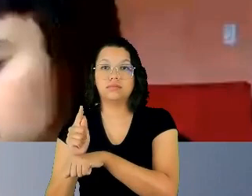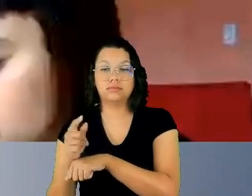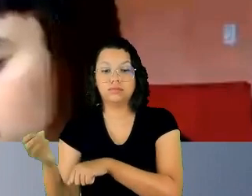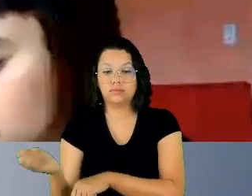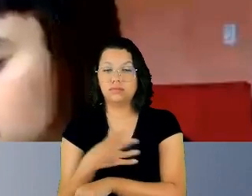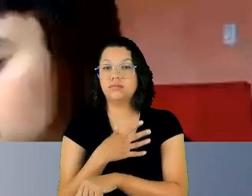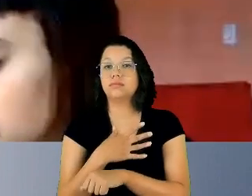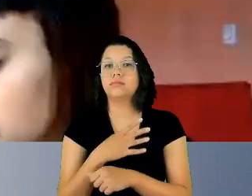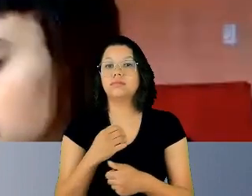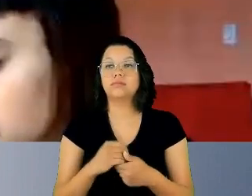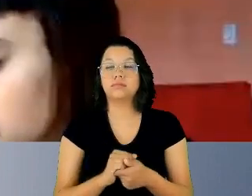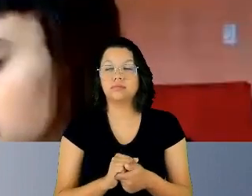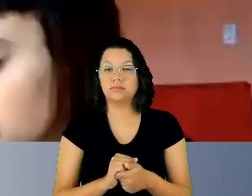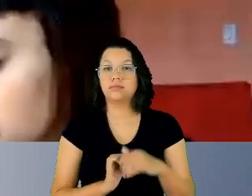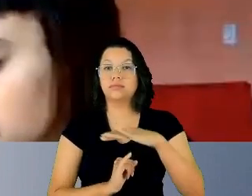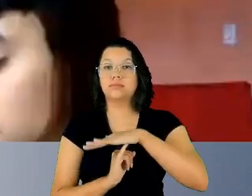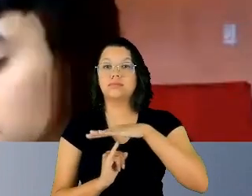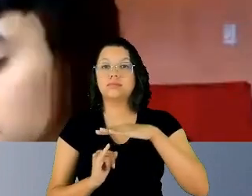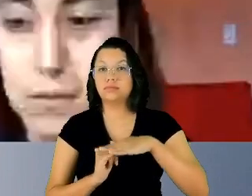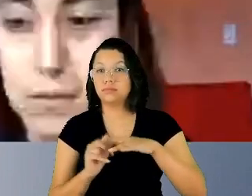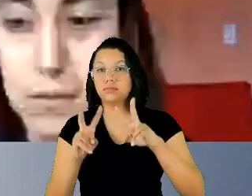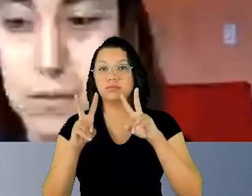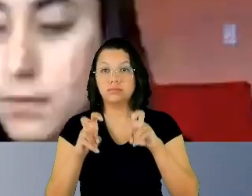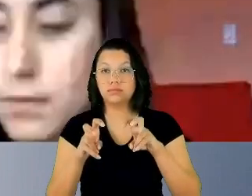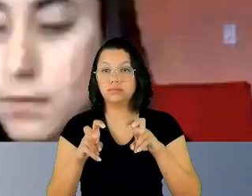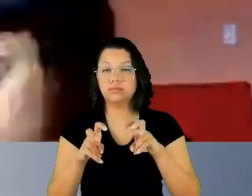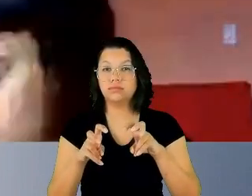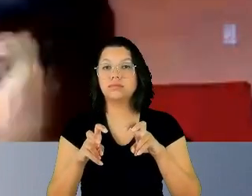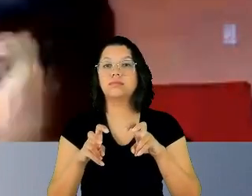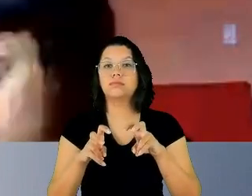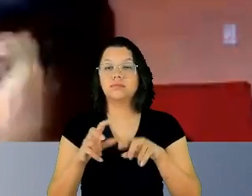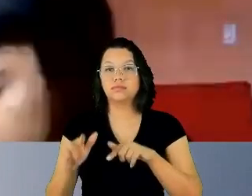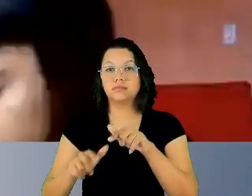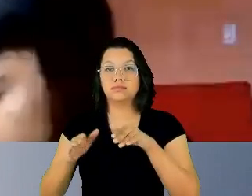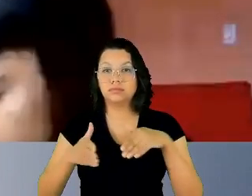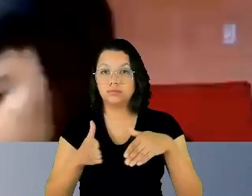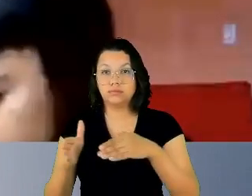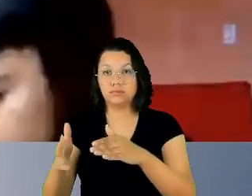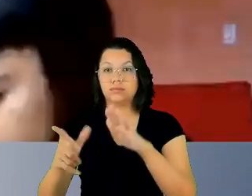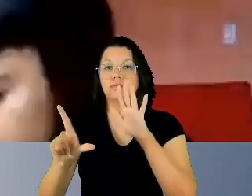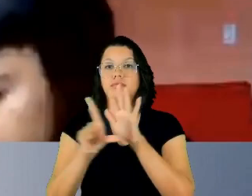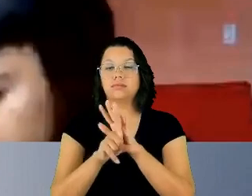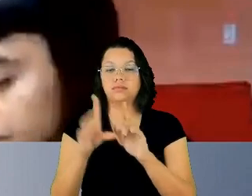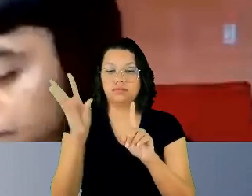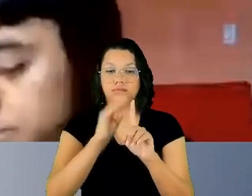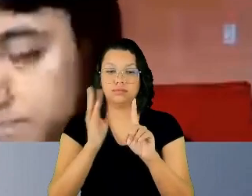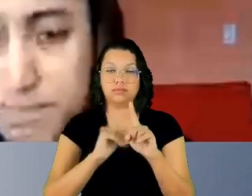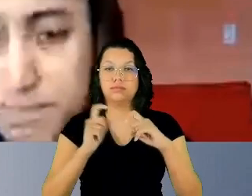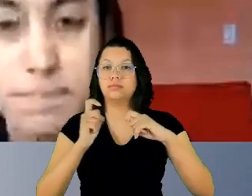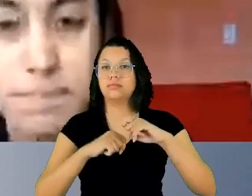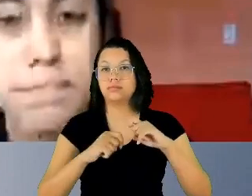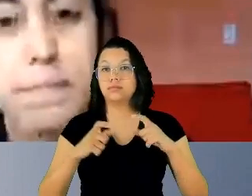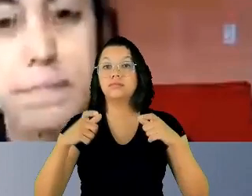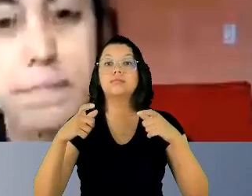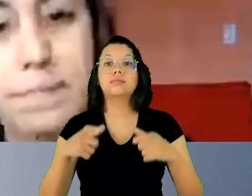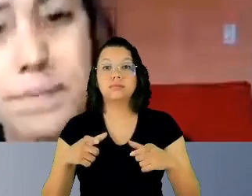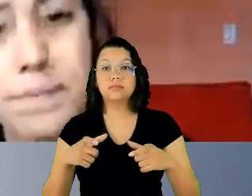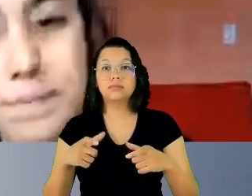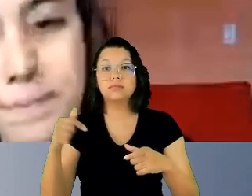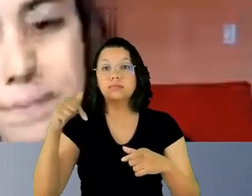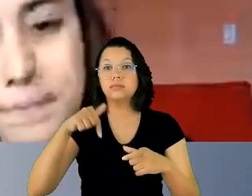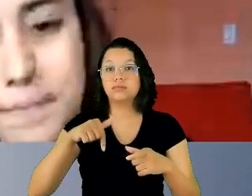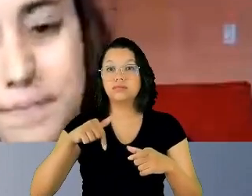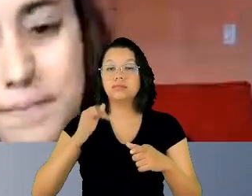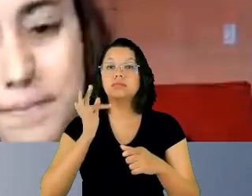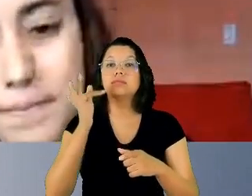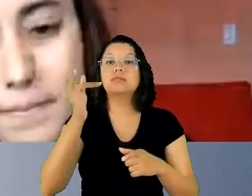SINC-OLGA, com o tema Jornada da Lei de Importunação Sexual, onde estamos e para onde vamos. E, por fim,